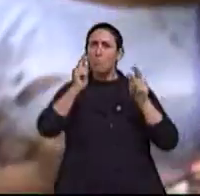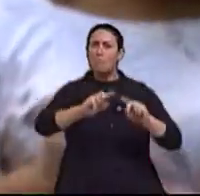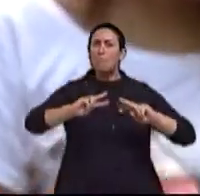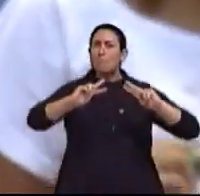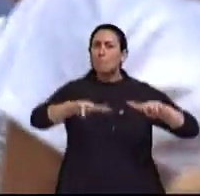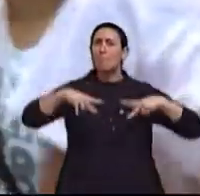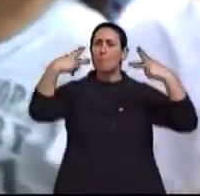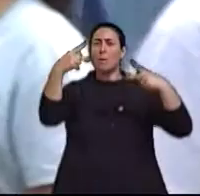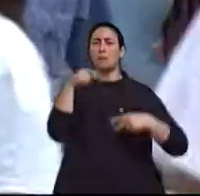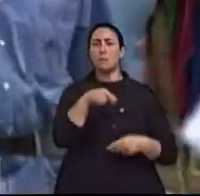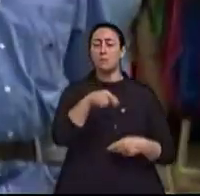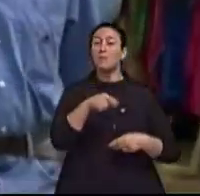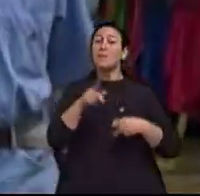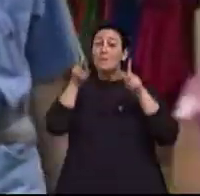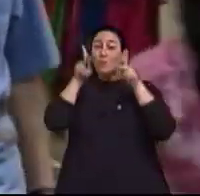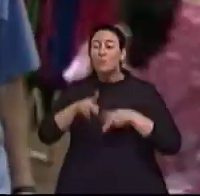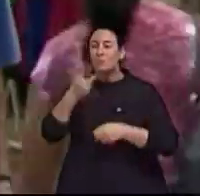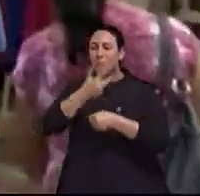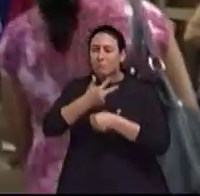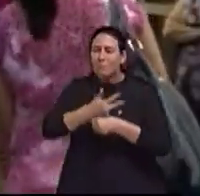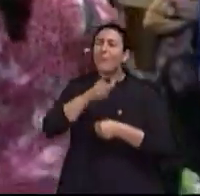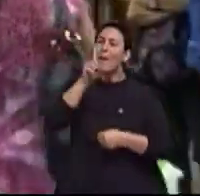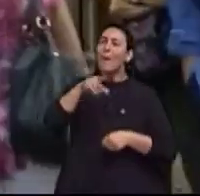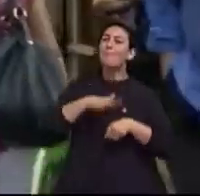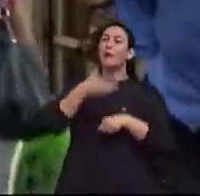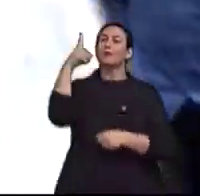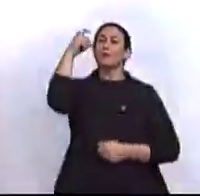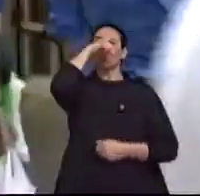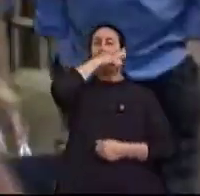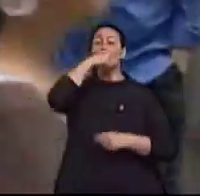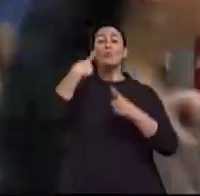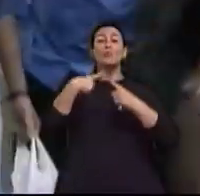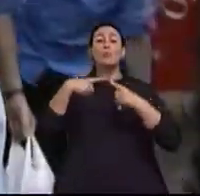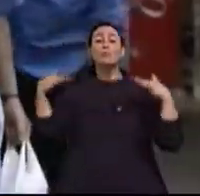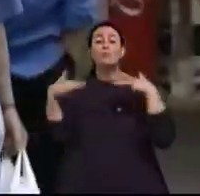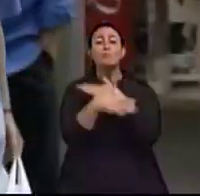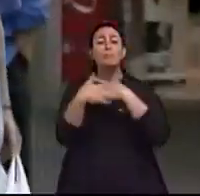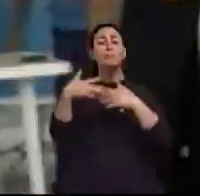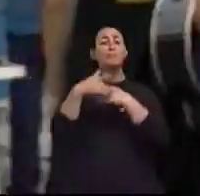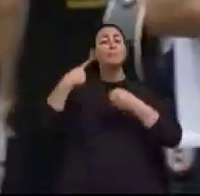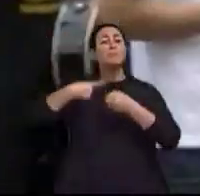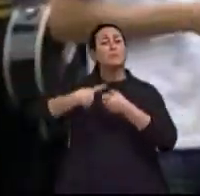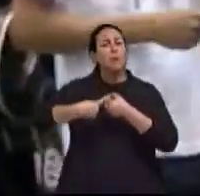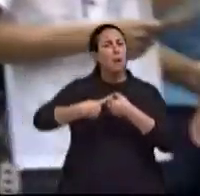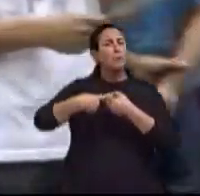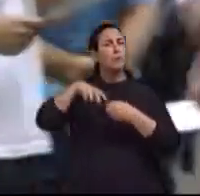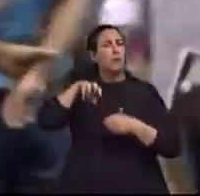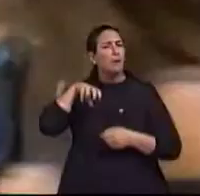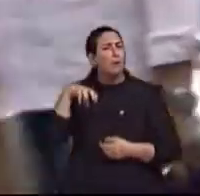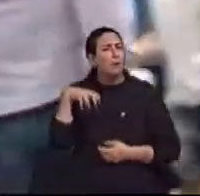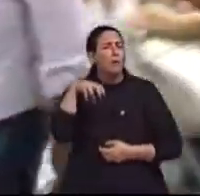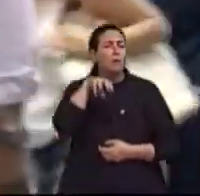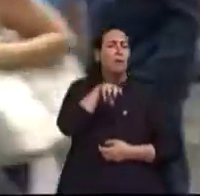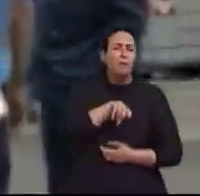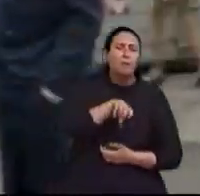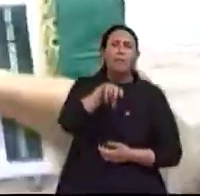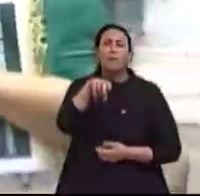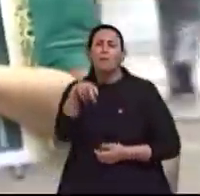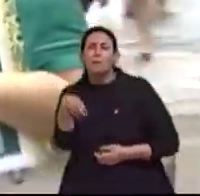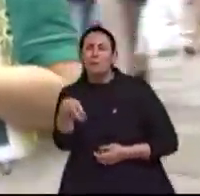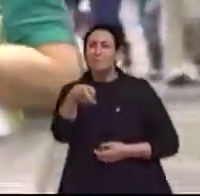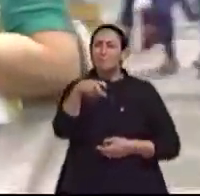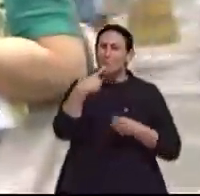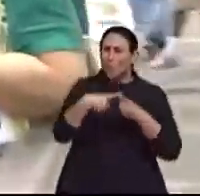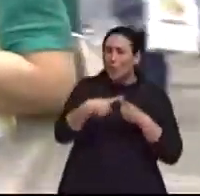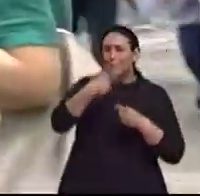têm maior dificuldade de deambular, dificuldade de se movimentar, a velocidade de marcha, o quanto ele caminha,